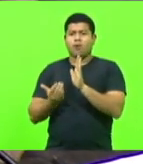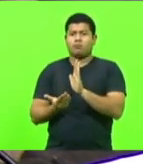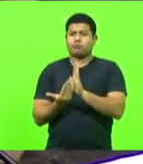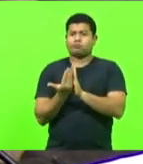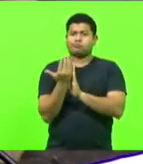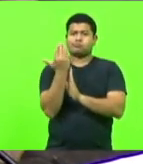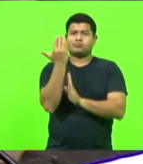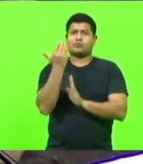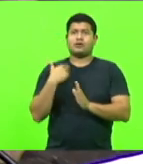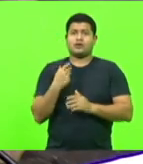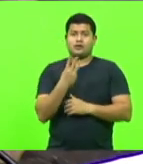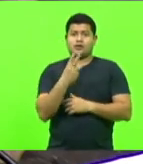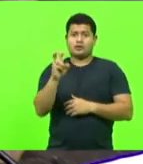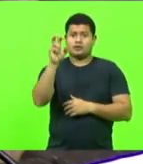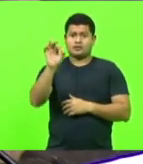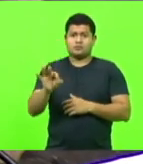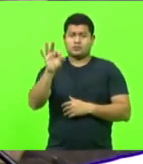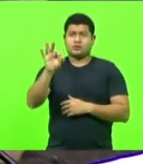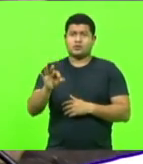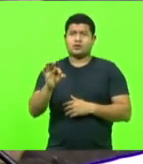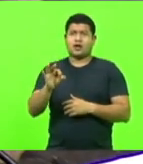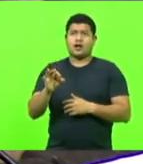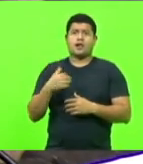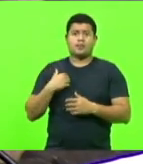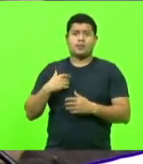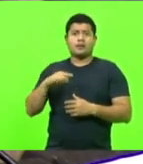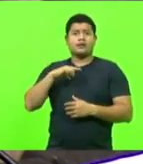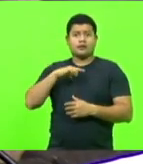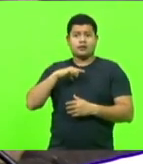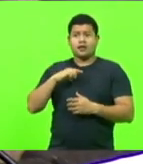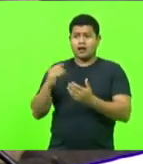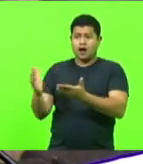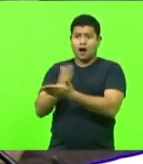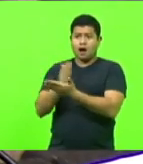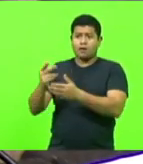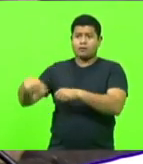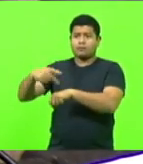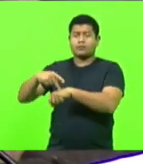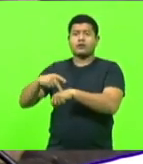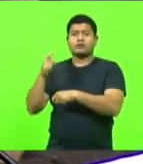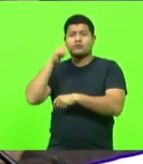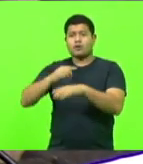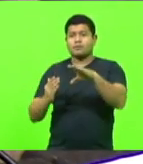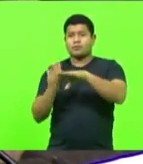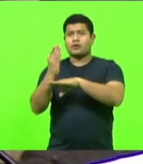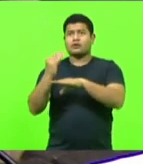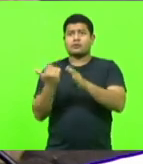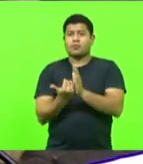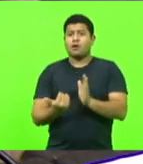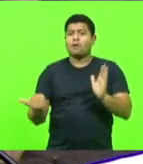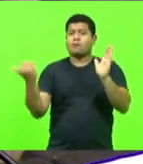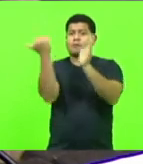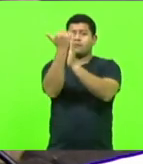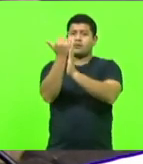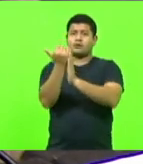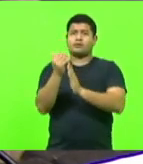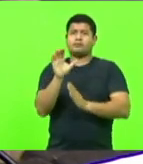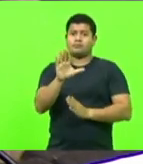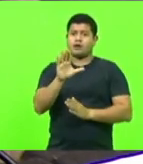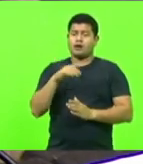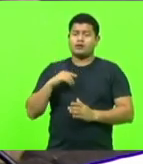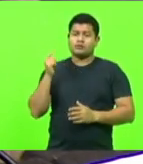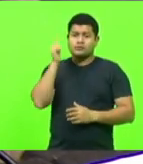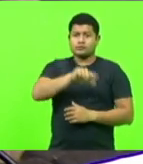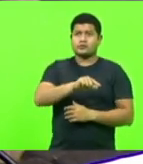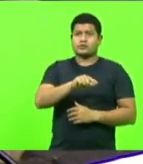35%. Tem países que alcançaram a prosperidade e depois aumentaram a sua carga tributária. Agora, país que alcançou a